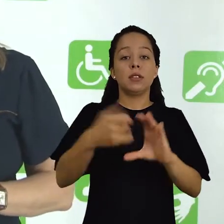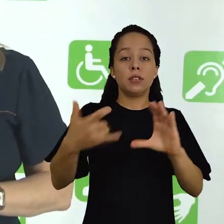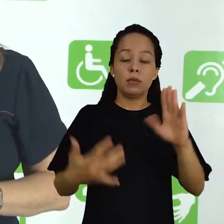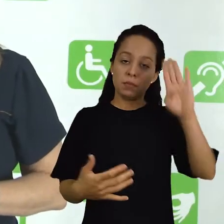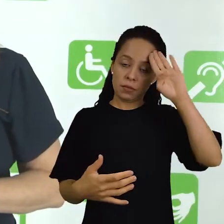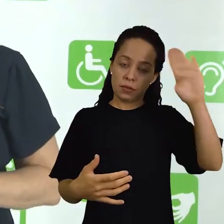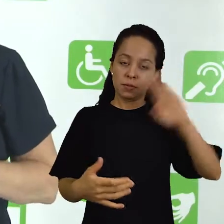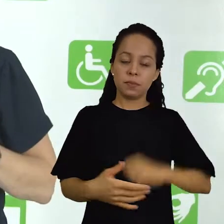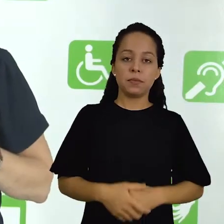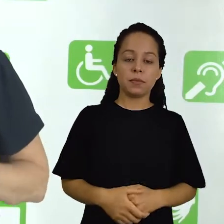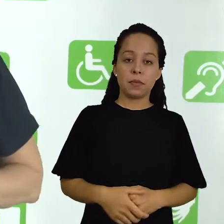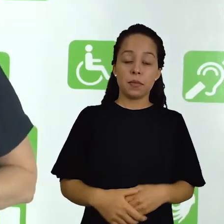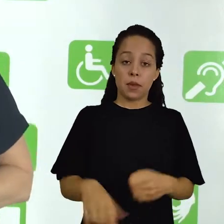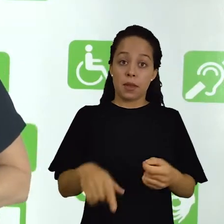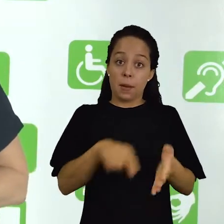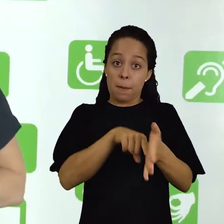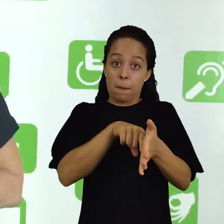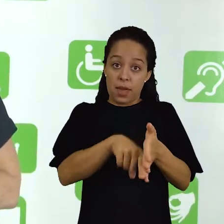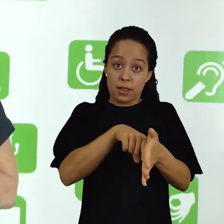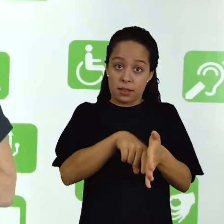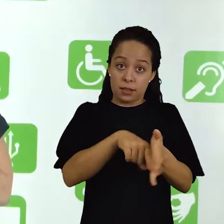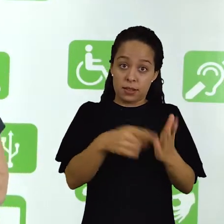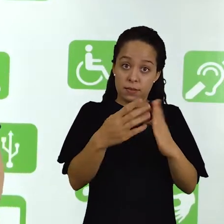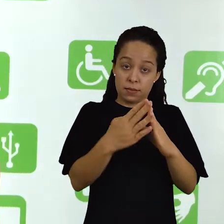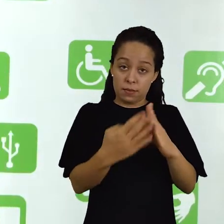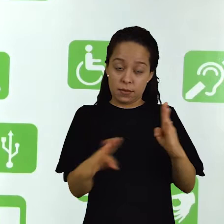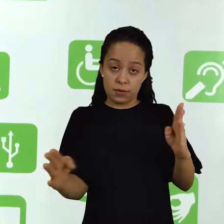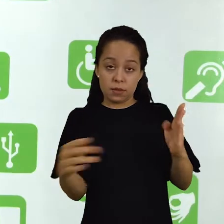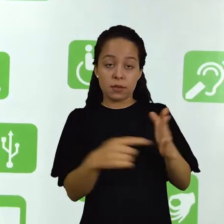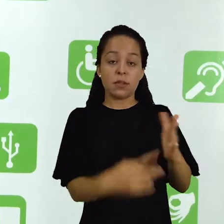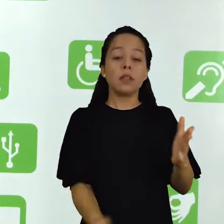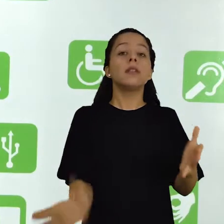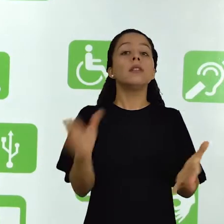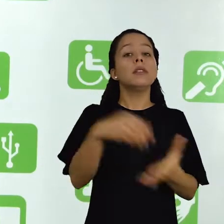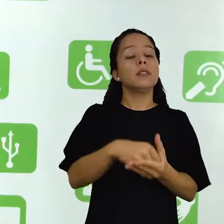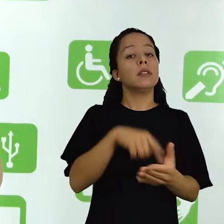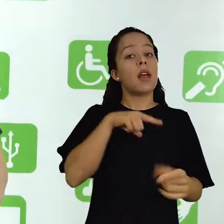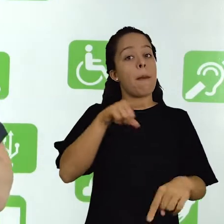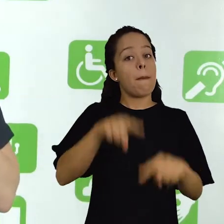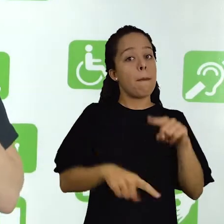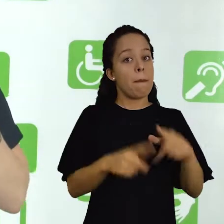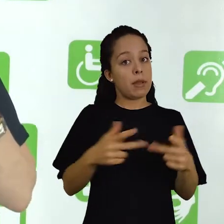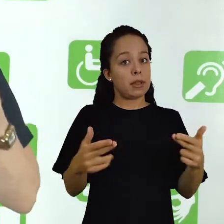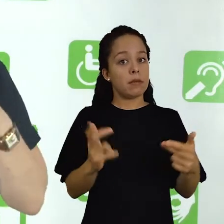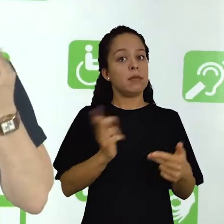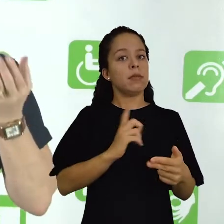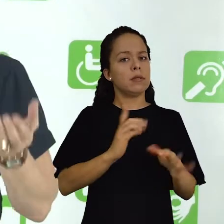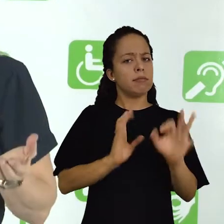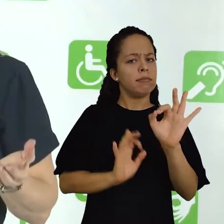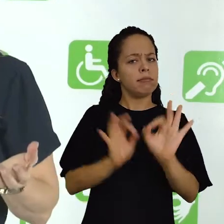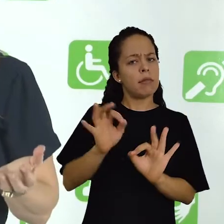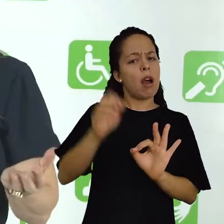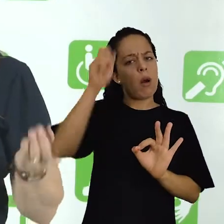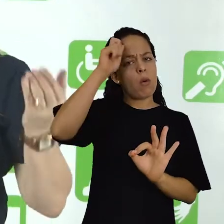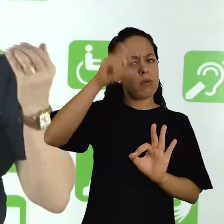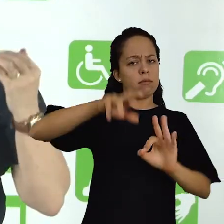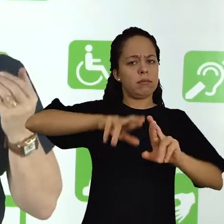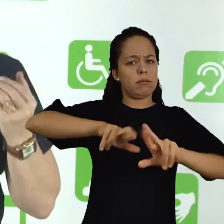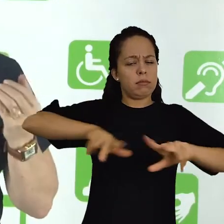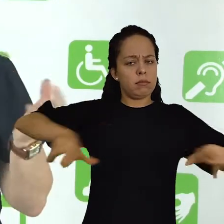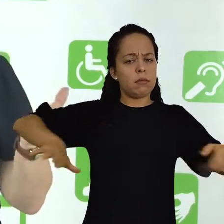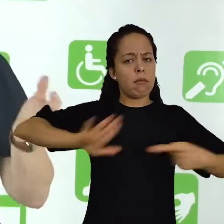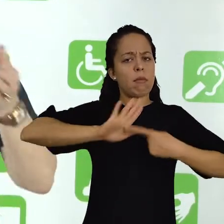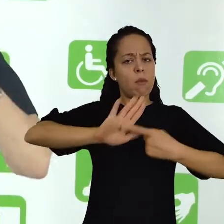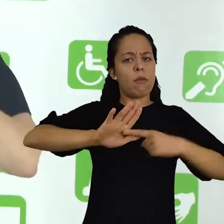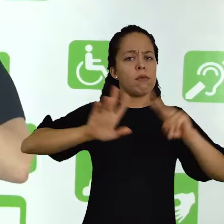principais. A pesquisa bibliográfica é desenvolvida a partir de material que já foi elaborado por diversos